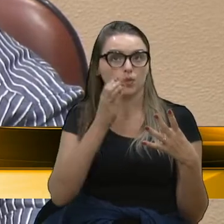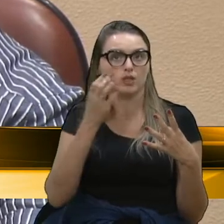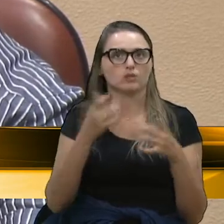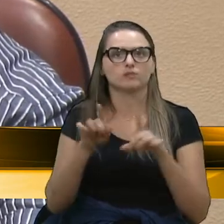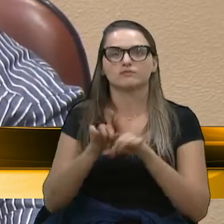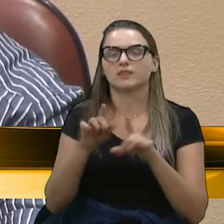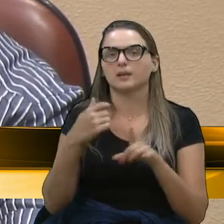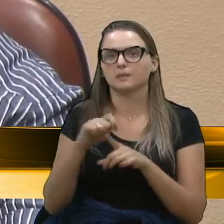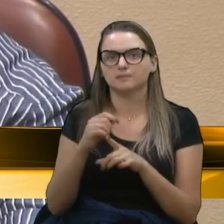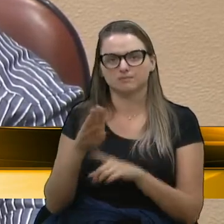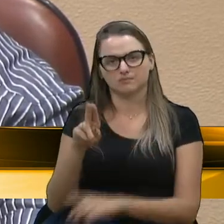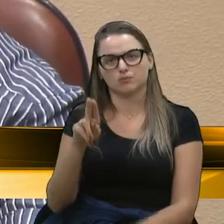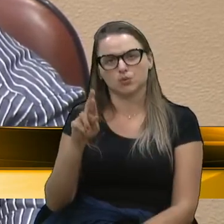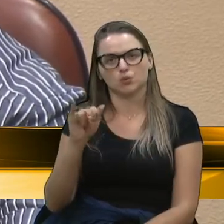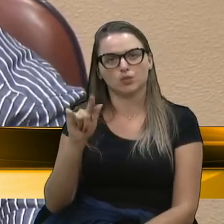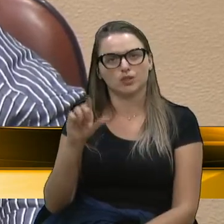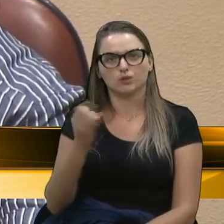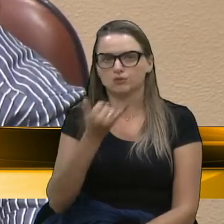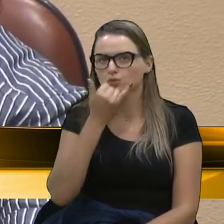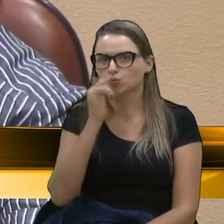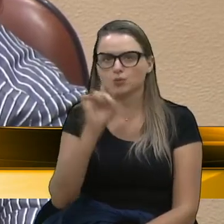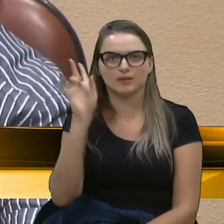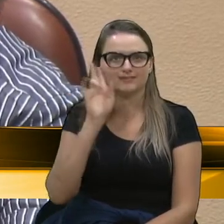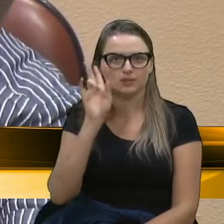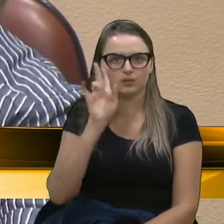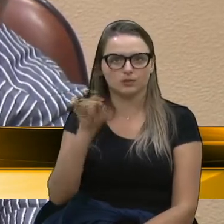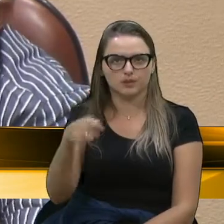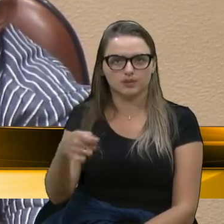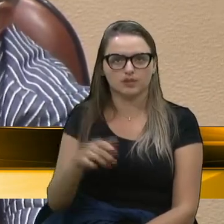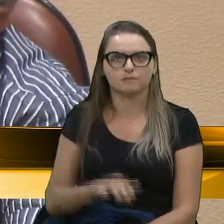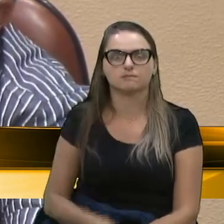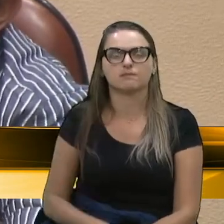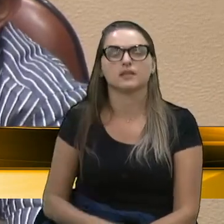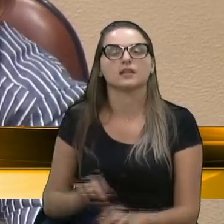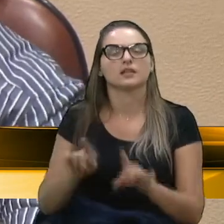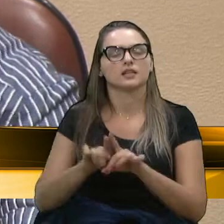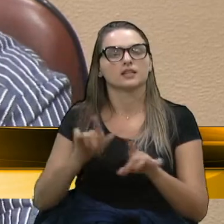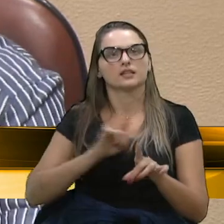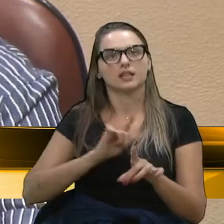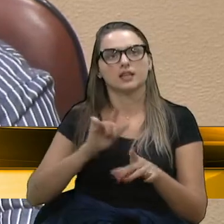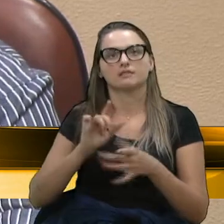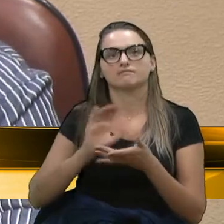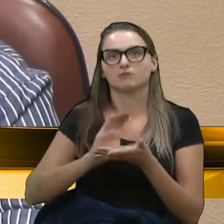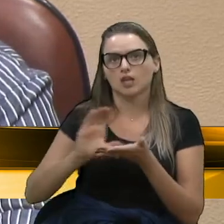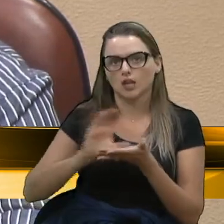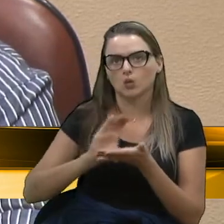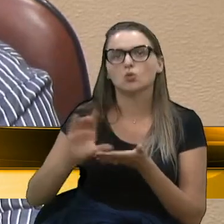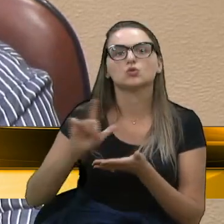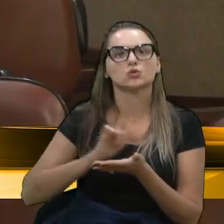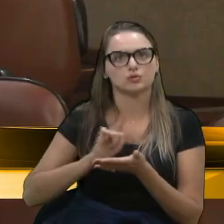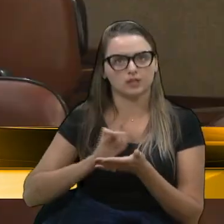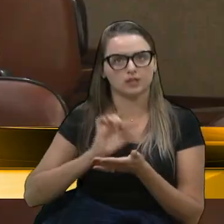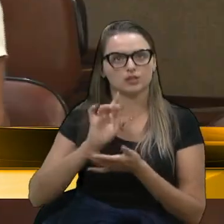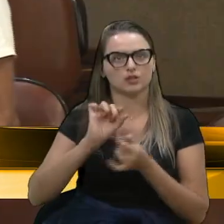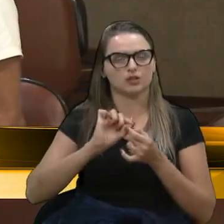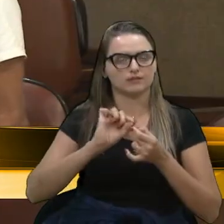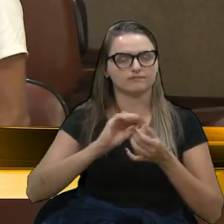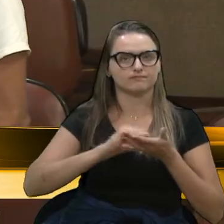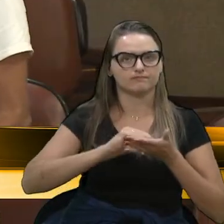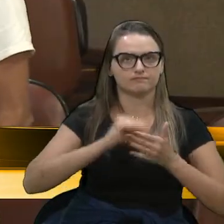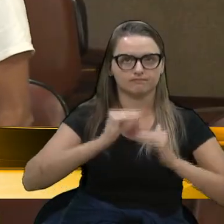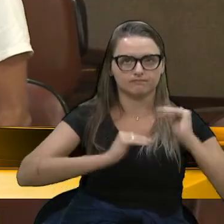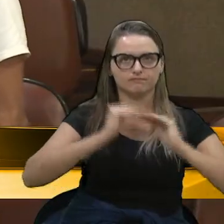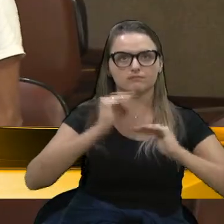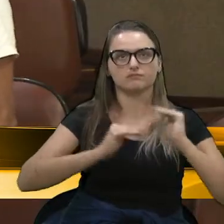ajudem a trazer recursos, a trazer efetivos, porque recursos tem no Fundo Rebom. Obrigado. Desculpe me alongar. Obrigado,